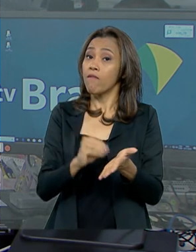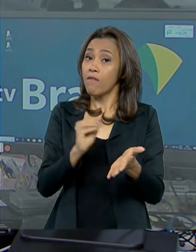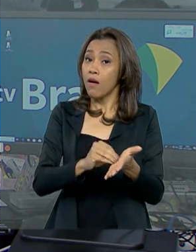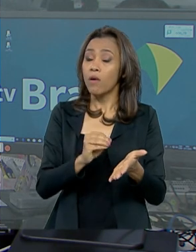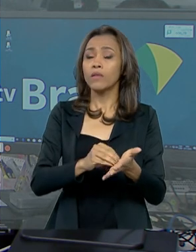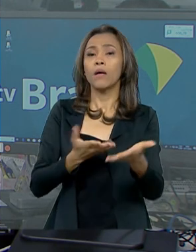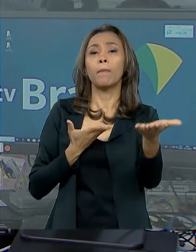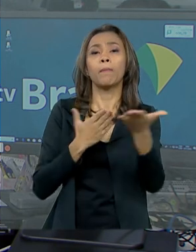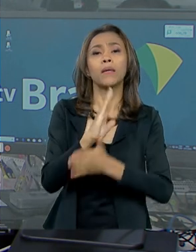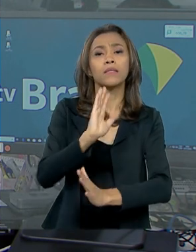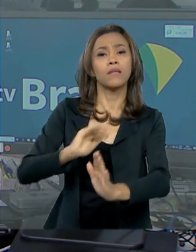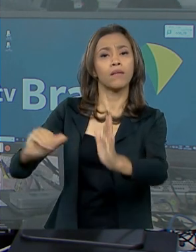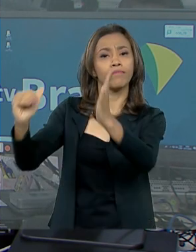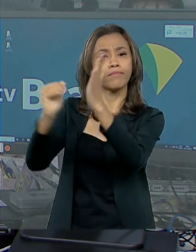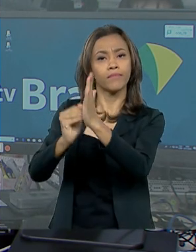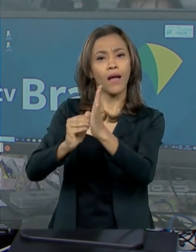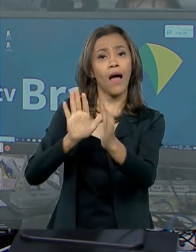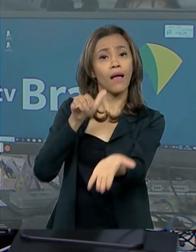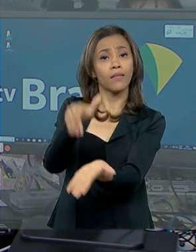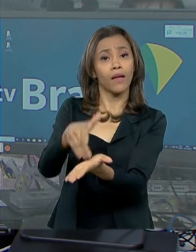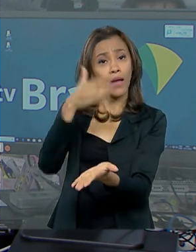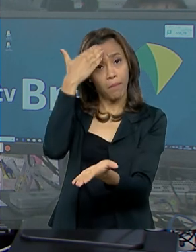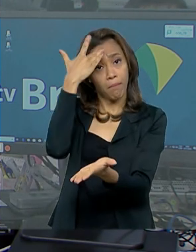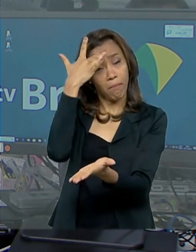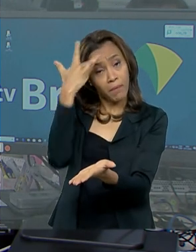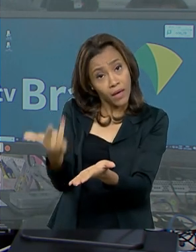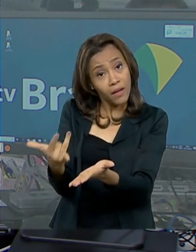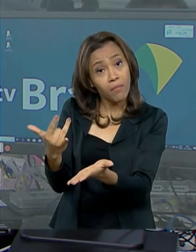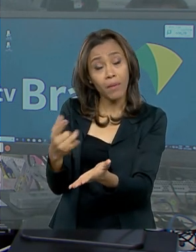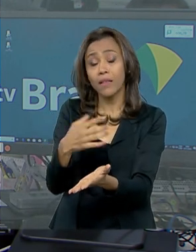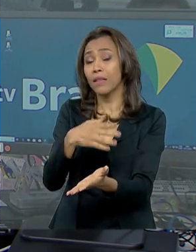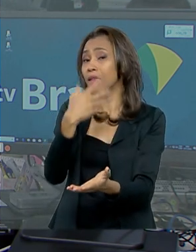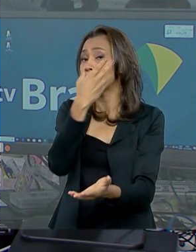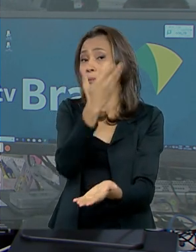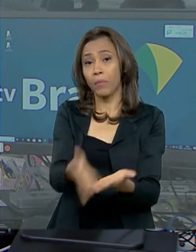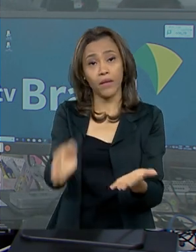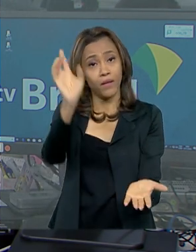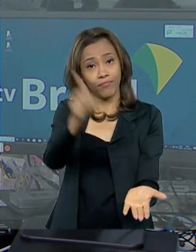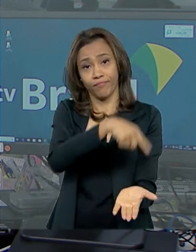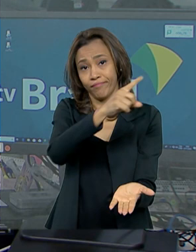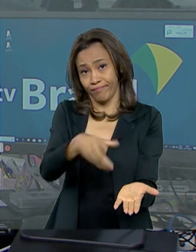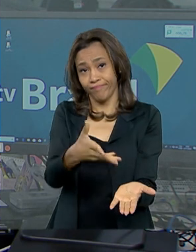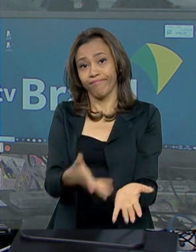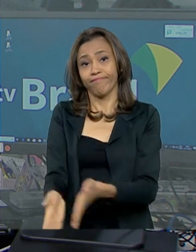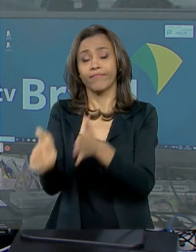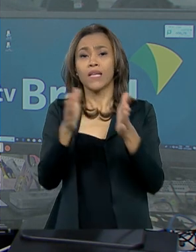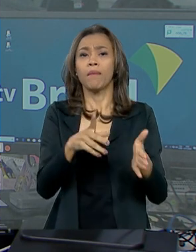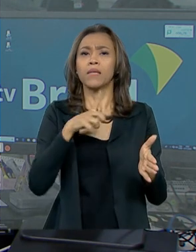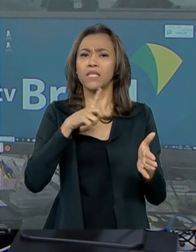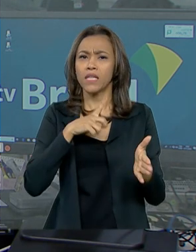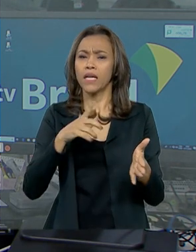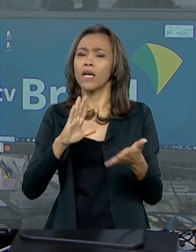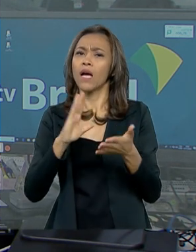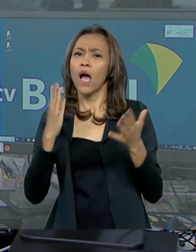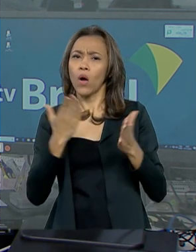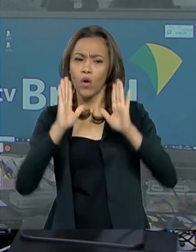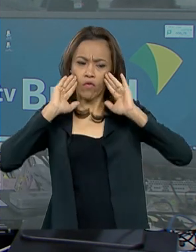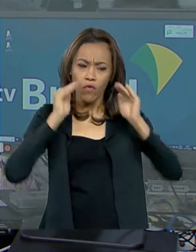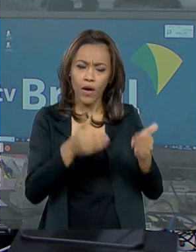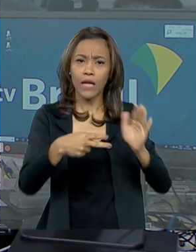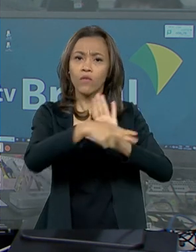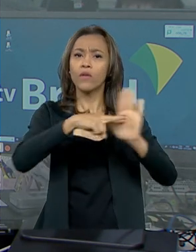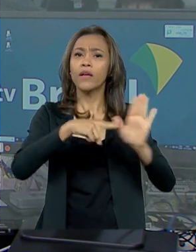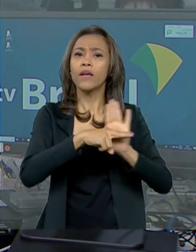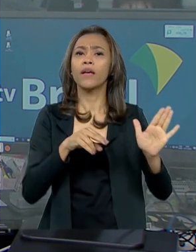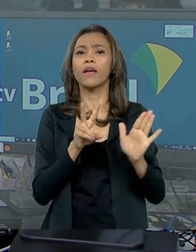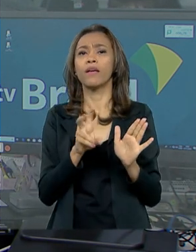amanhã para não perder a validade. Mas o esforço dos parlamentares agora está voltado para a análise de vetos presidenciais. Quem tem os